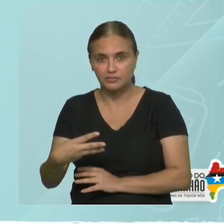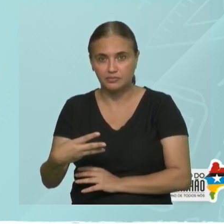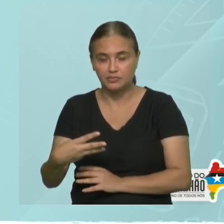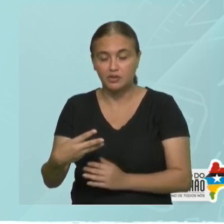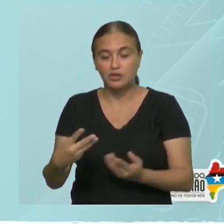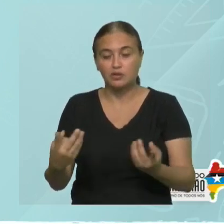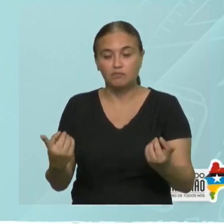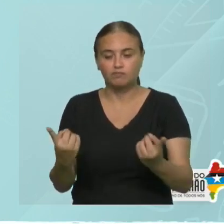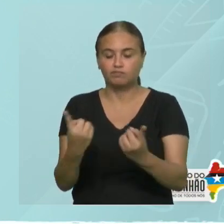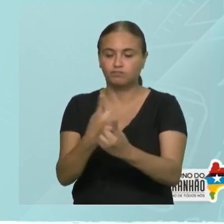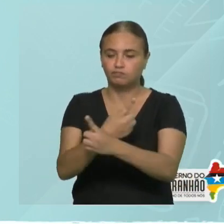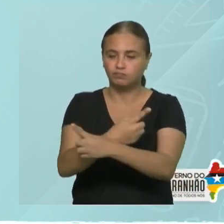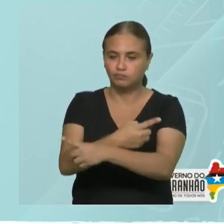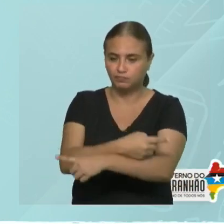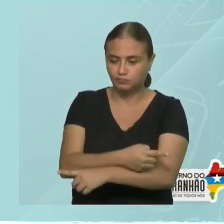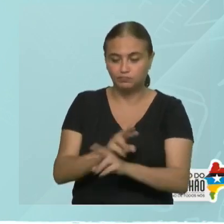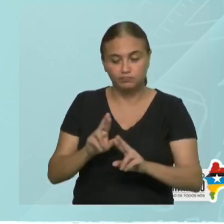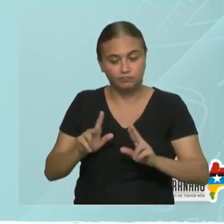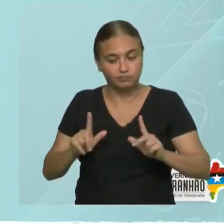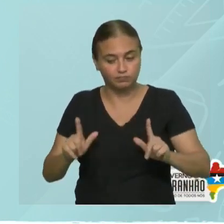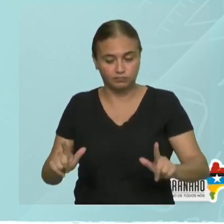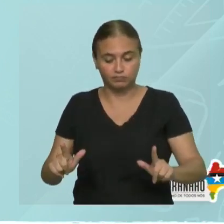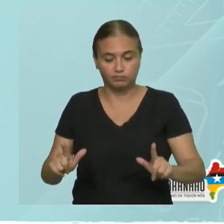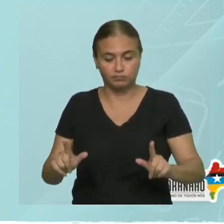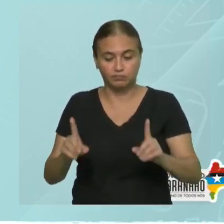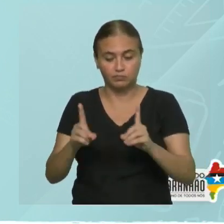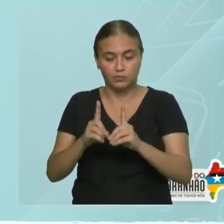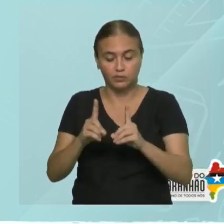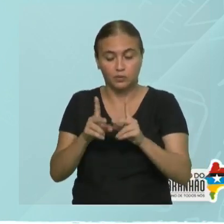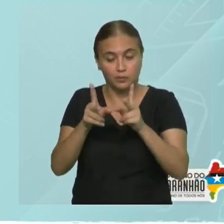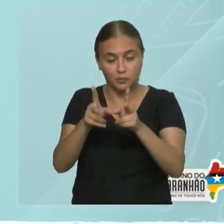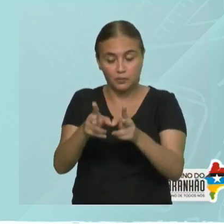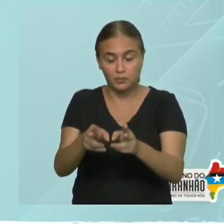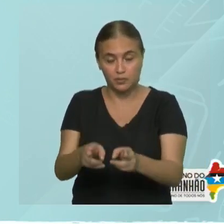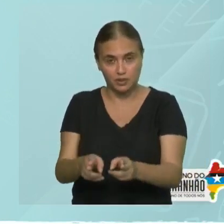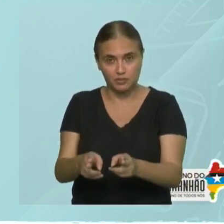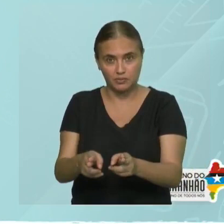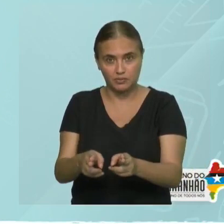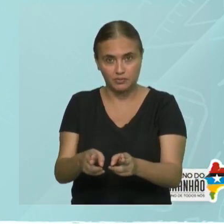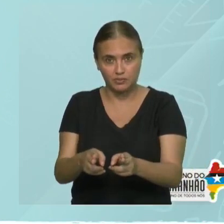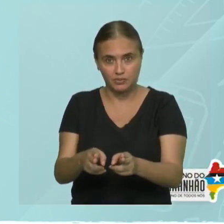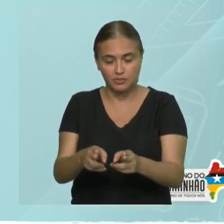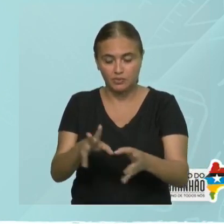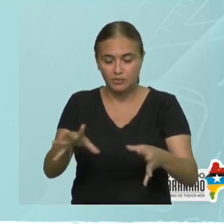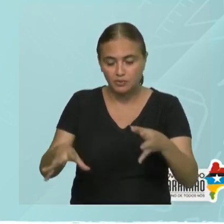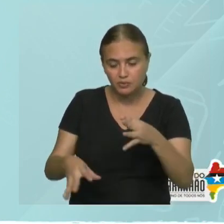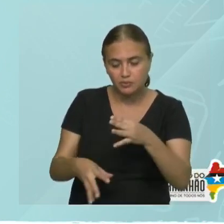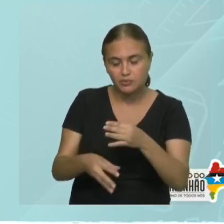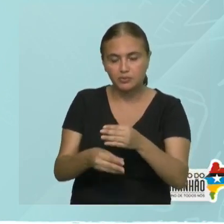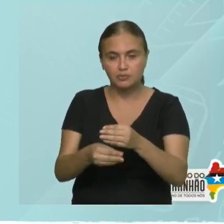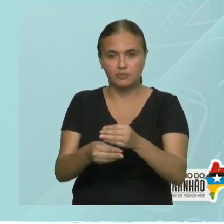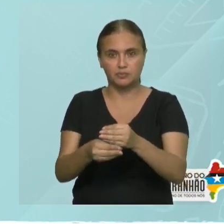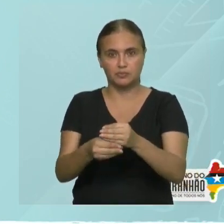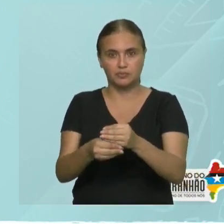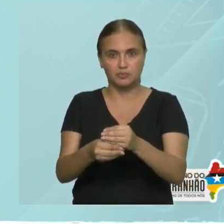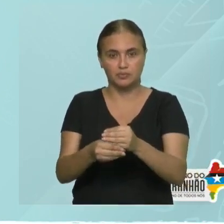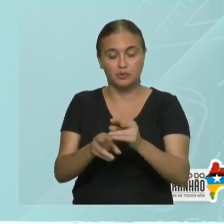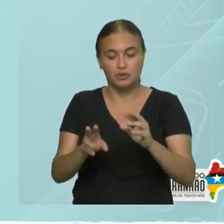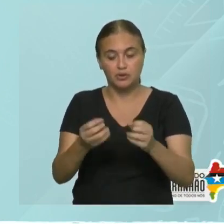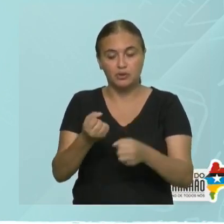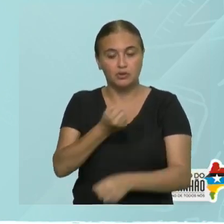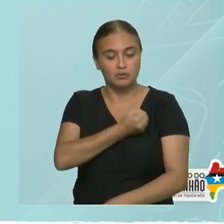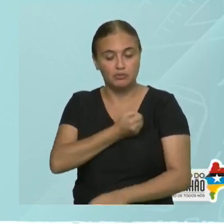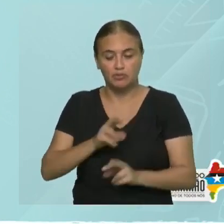Lados opostos, sinais diferentes e mesmo módulo. Logo, toda vez que eu adicionar dois números opostos, o